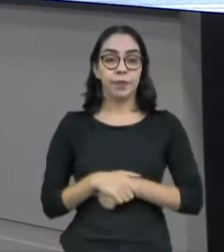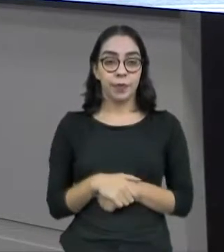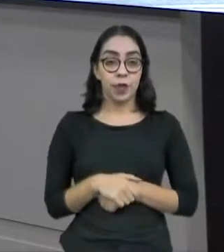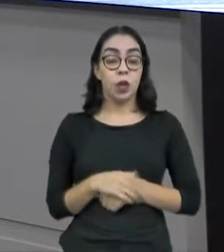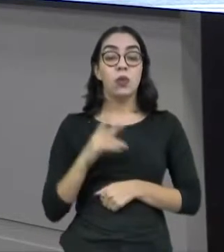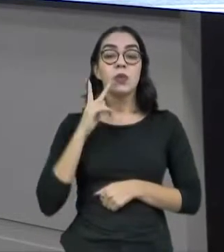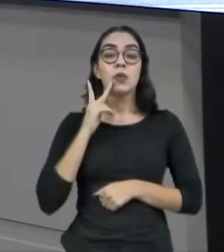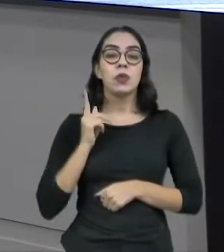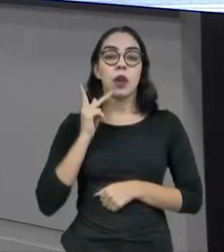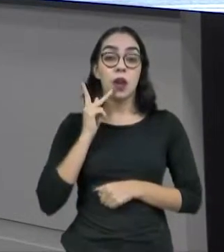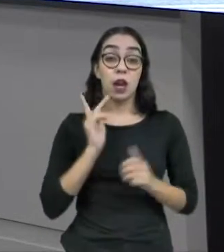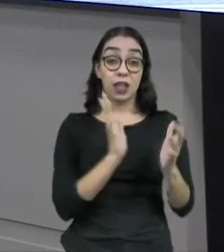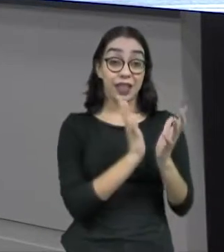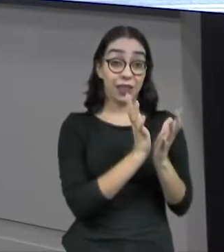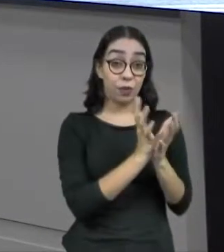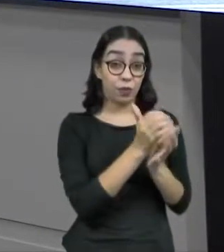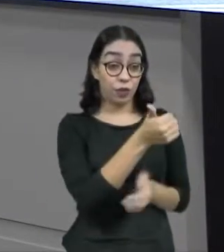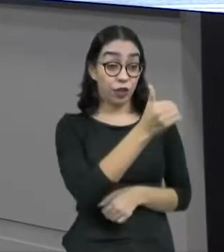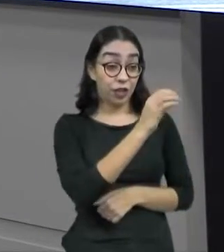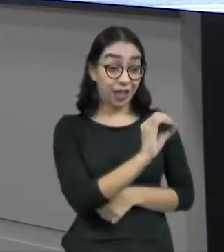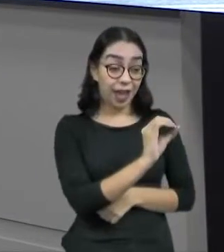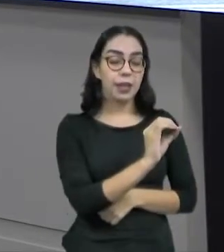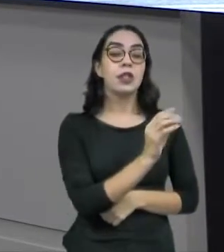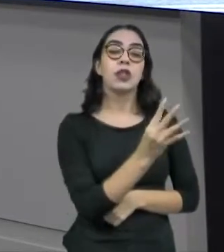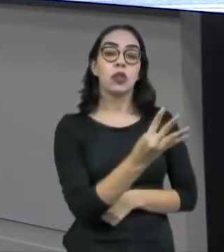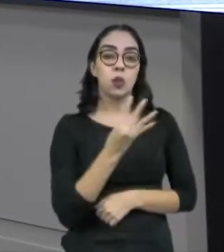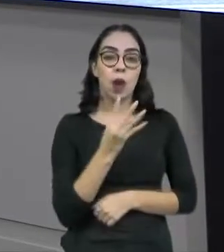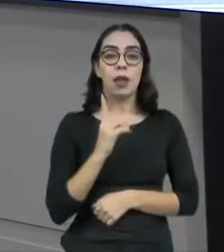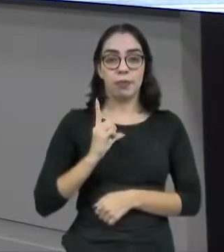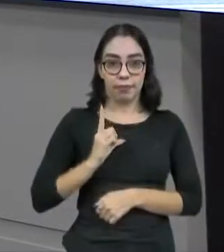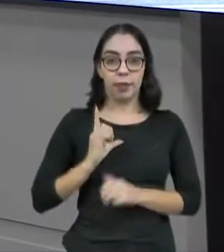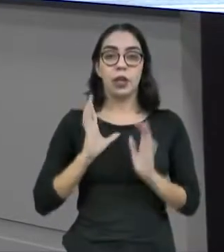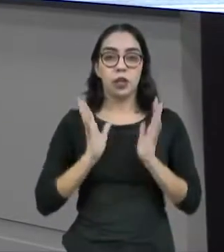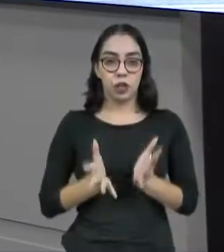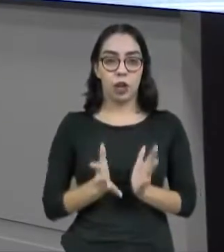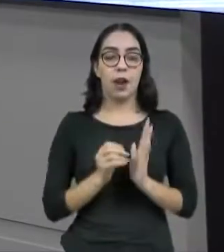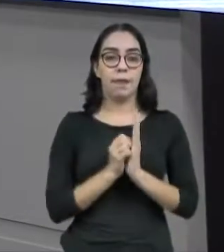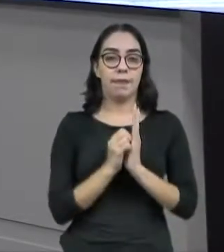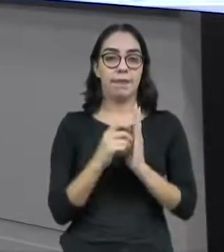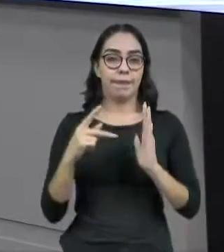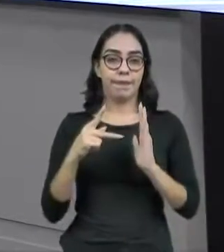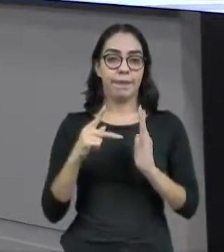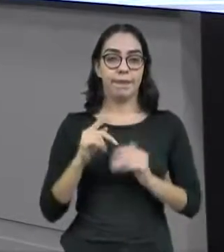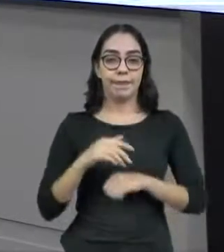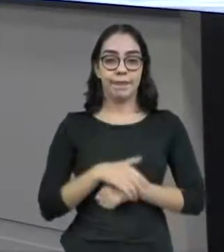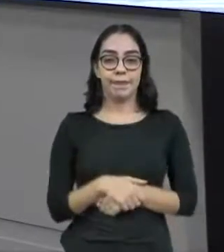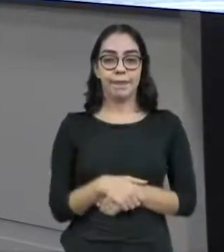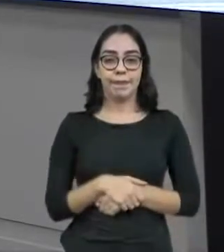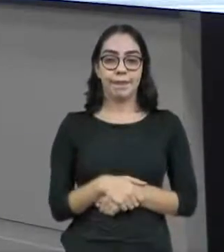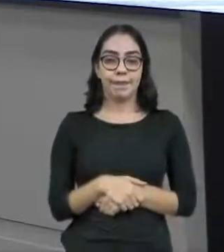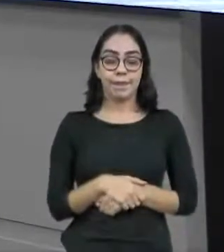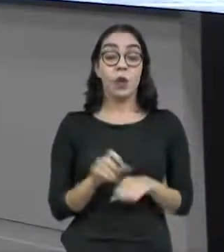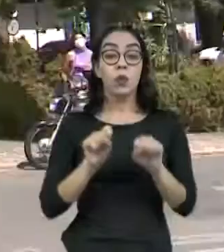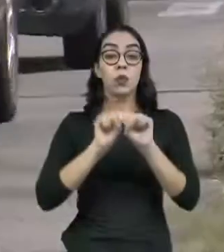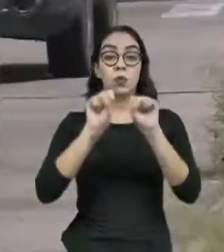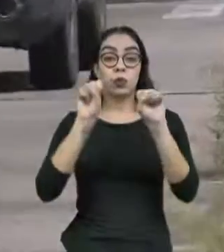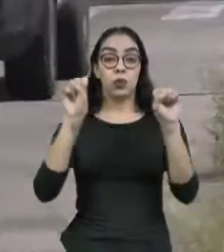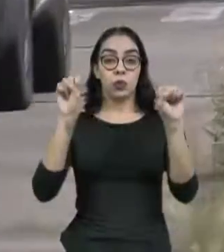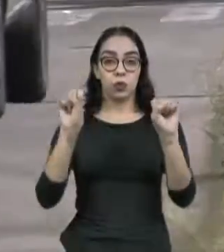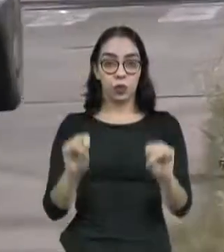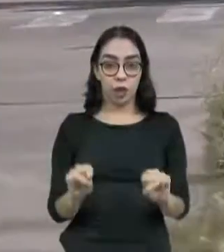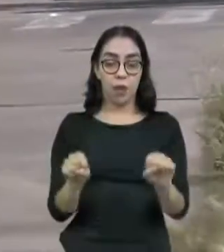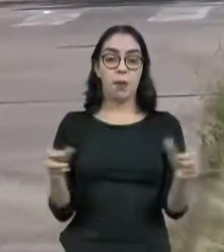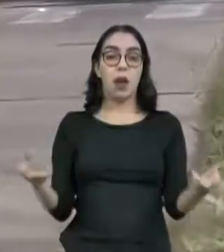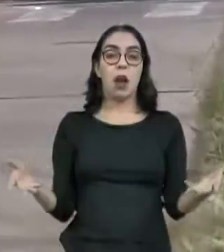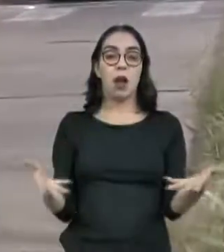em cada 10 motoristas utilizam o documento digital. Vamos acompanhar. O sistema que passou a valer